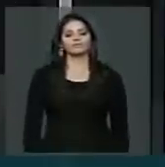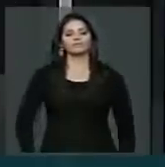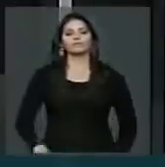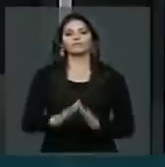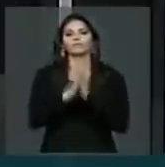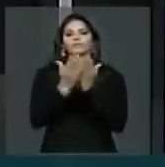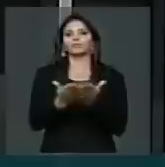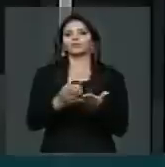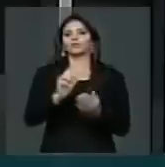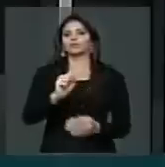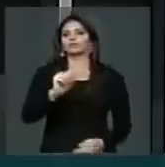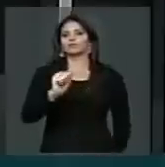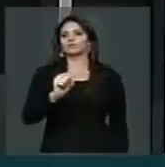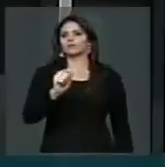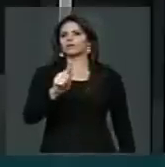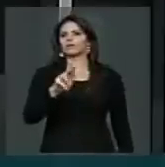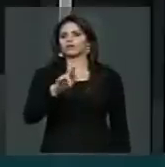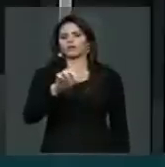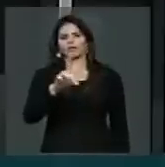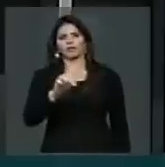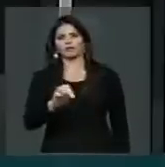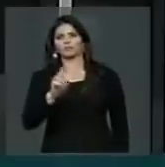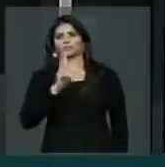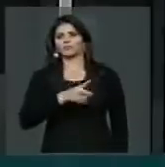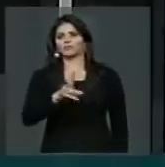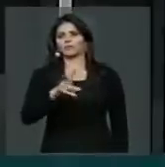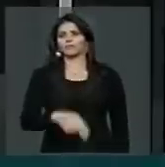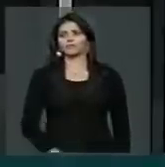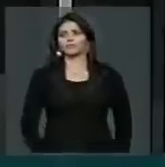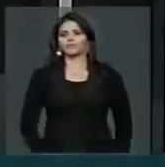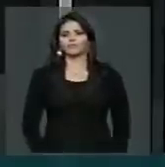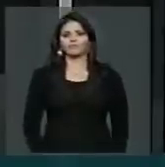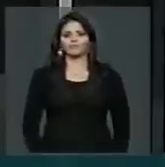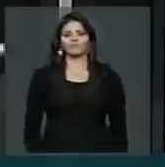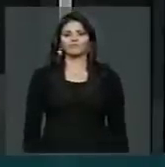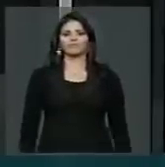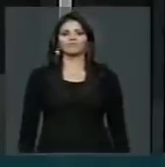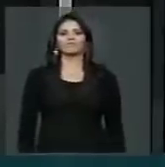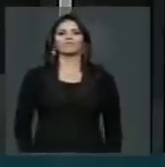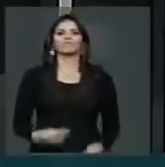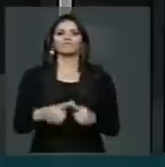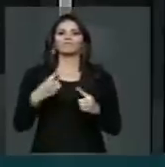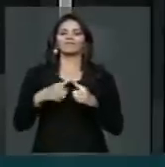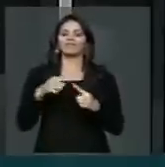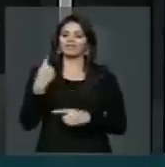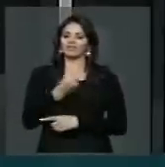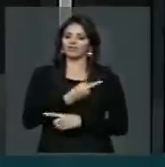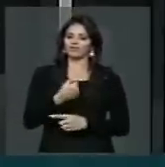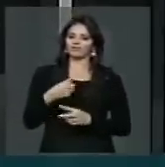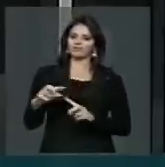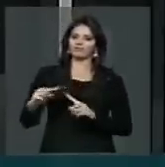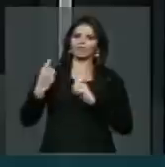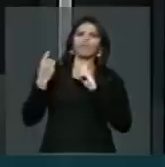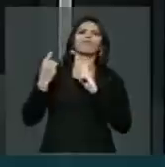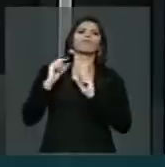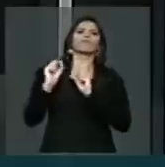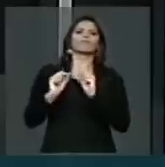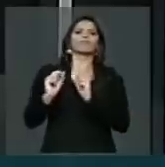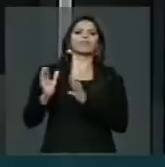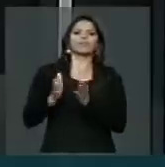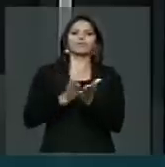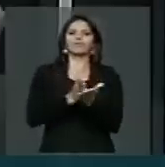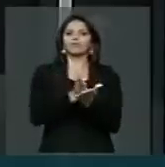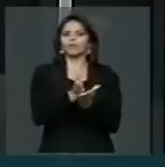Livro Sagrado. A todo tempo somos instados a percorrer